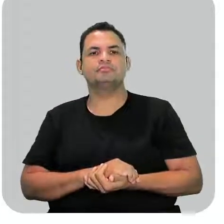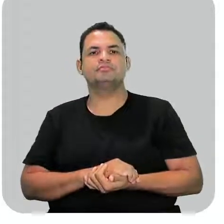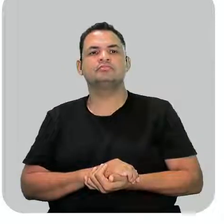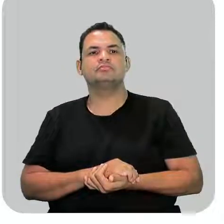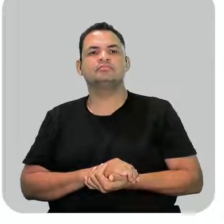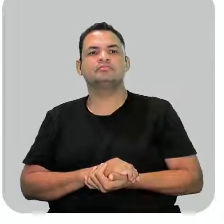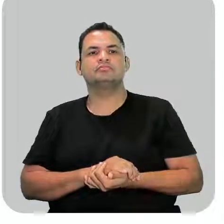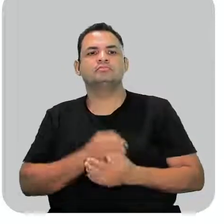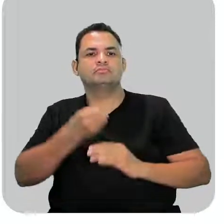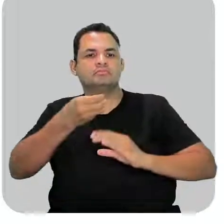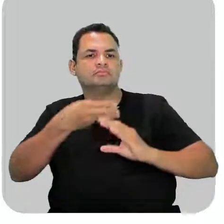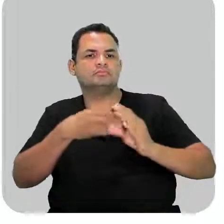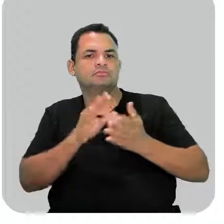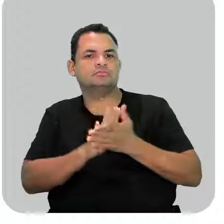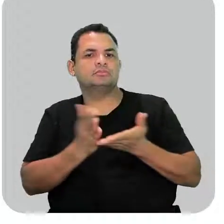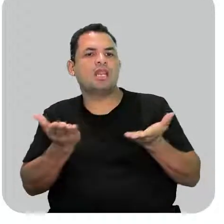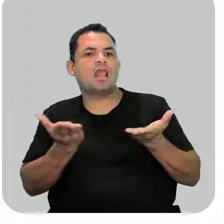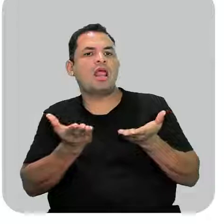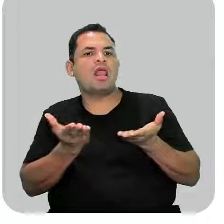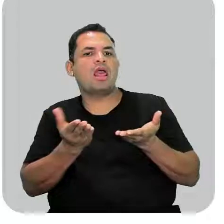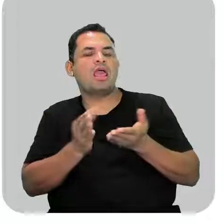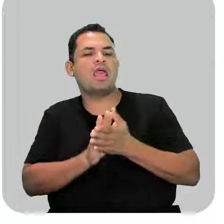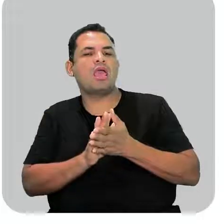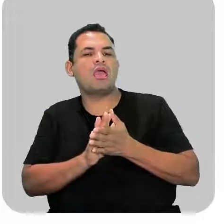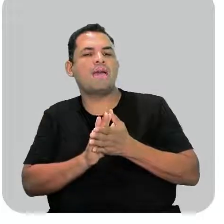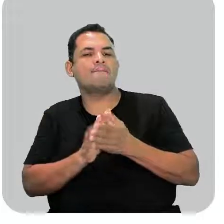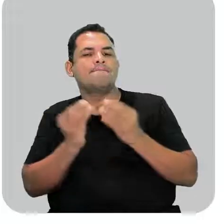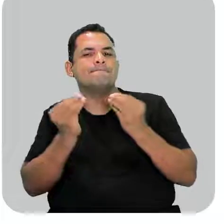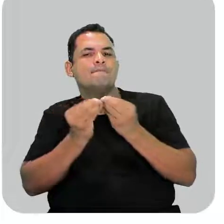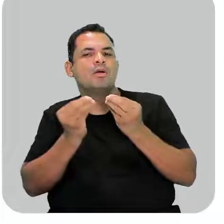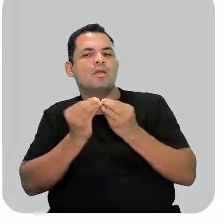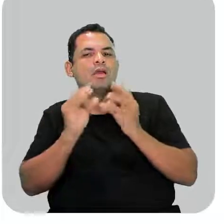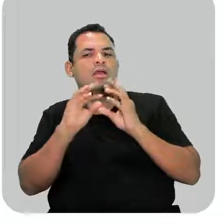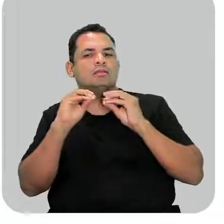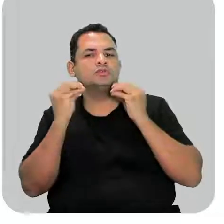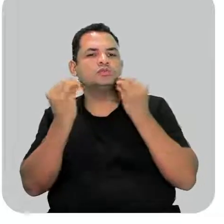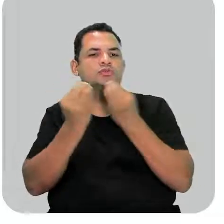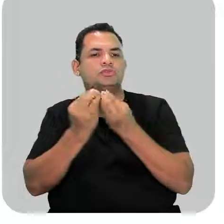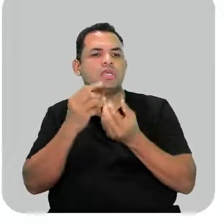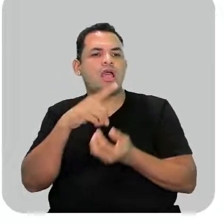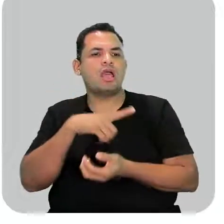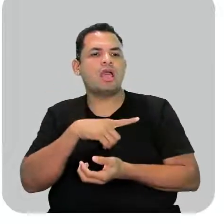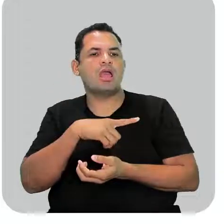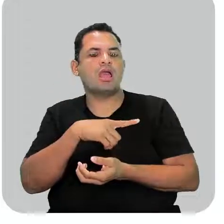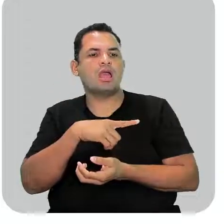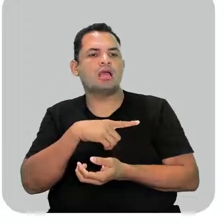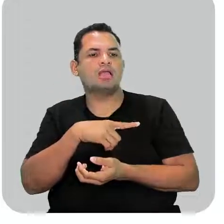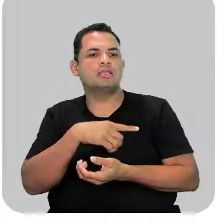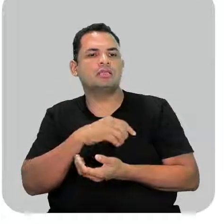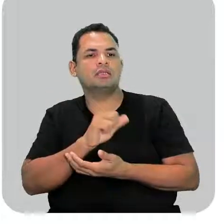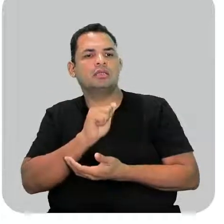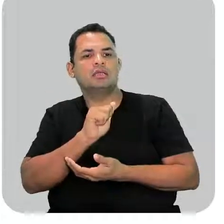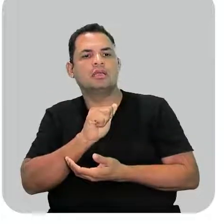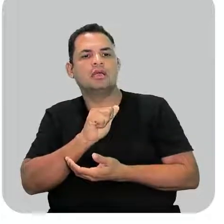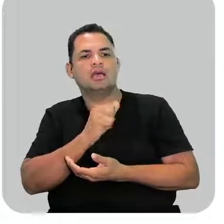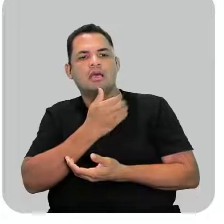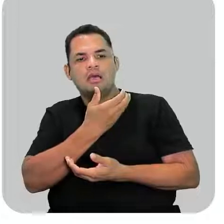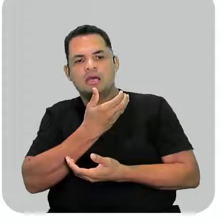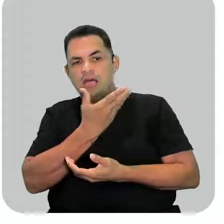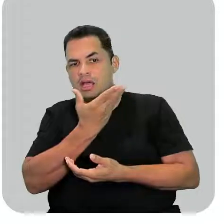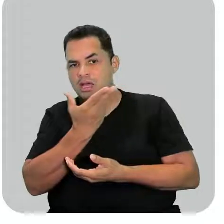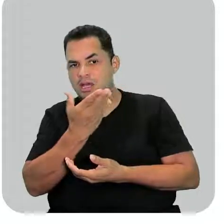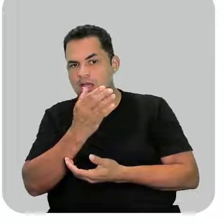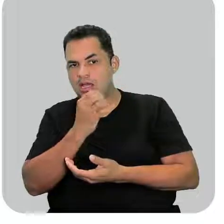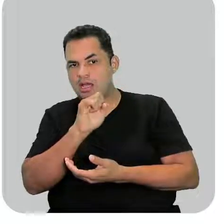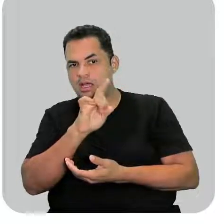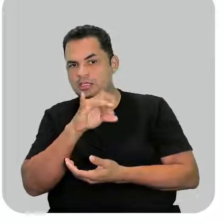As funções presentes na molécula desse composto são, letra A, éster, ácido